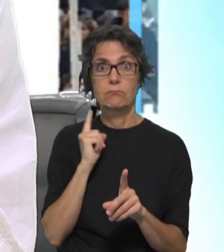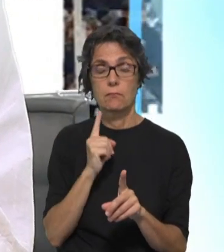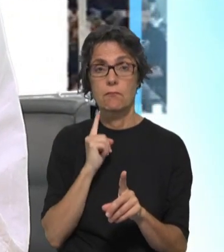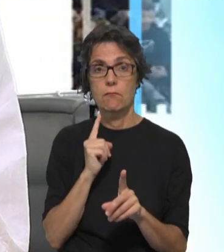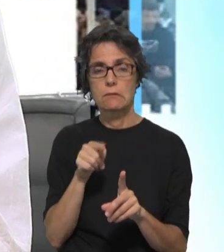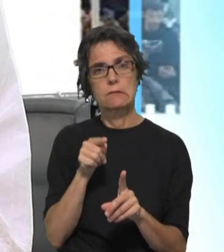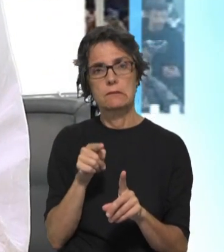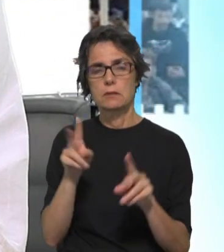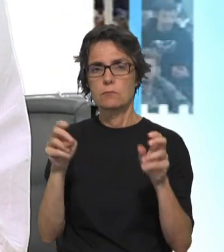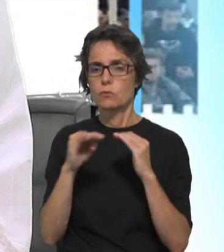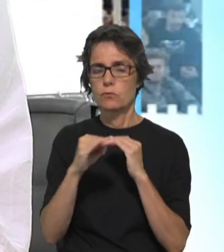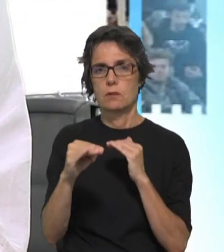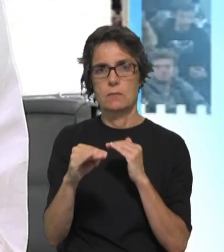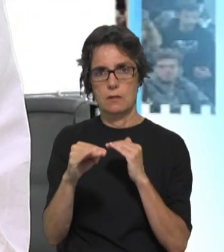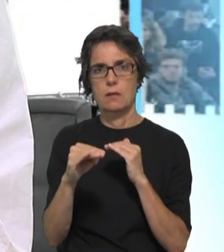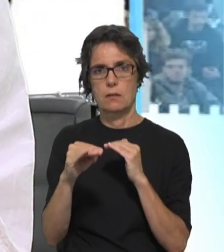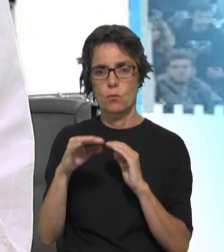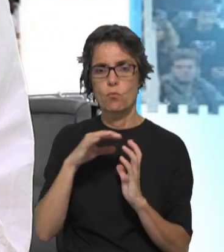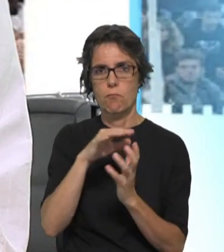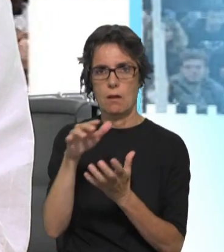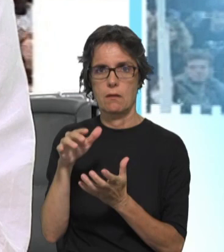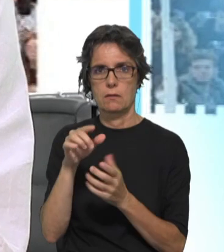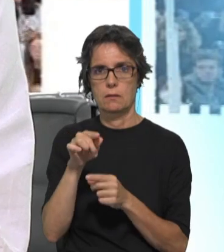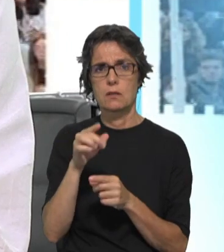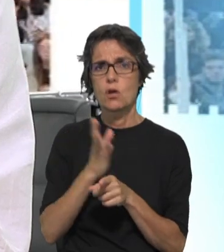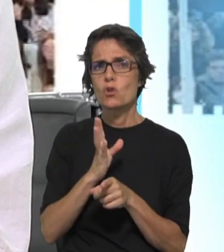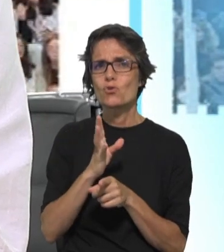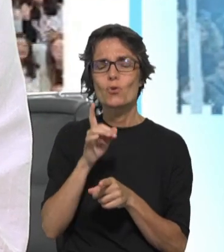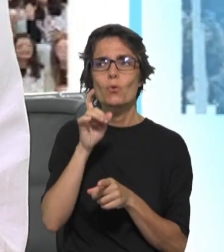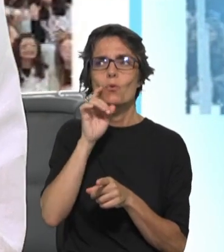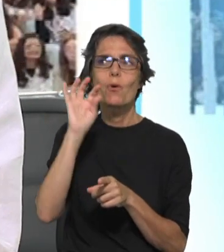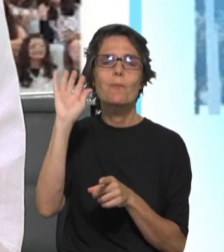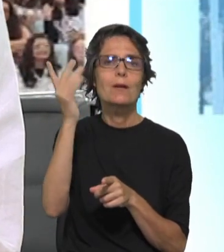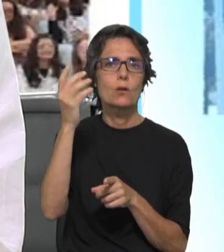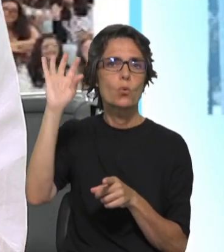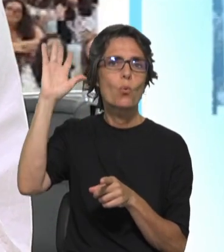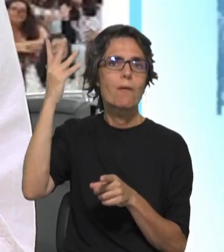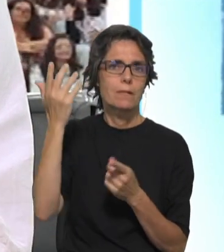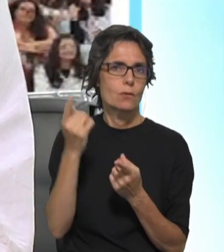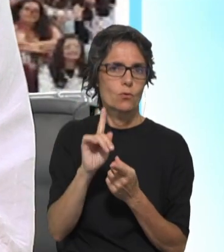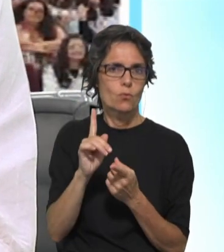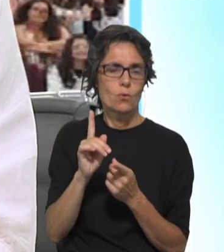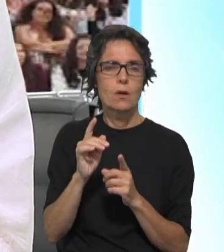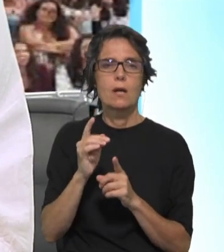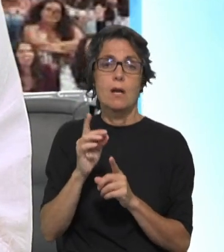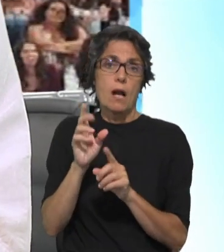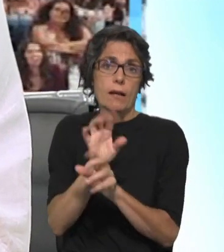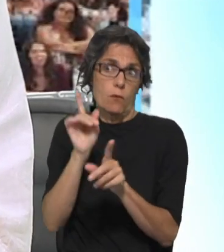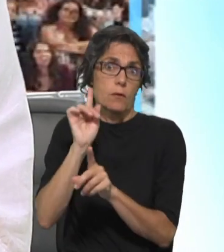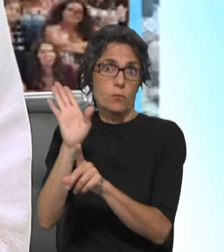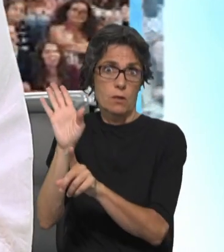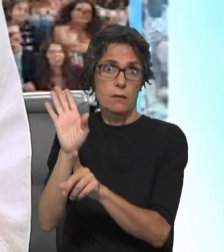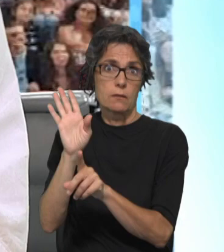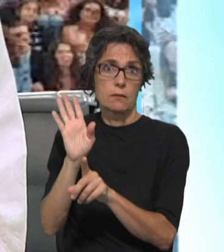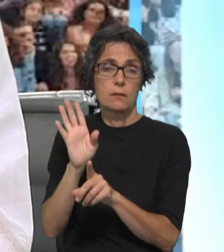esta questão da sustentabilidade do planeta. Não simplesmente do ponto de vista ambiental e climático, que também o é, não é? Se não damos os passos